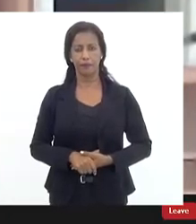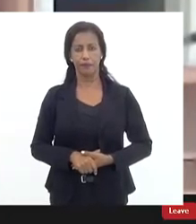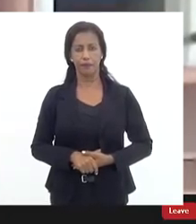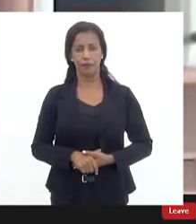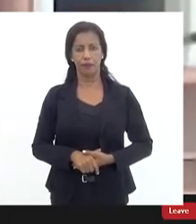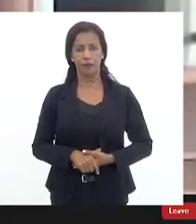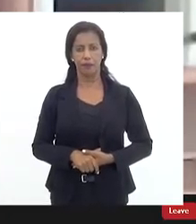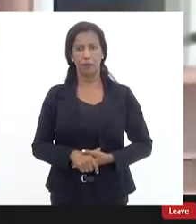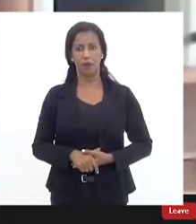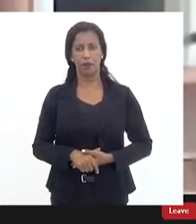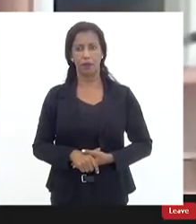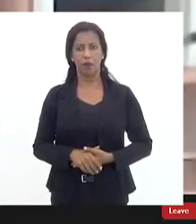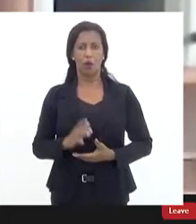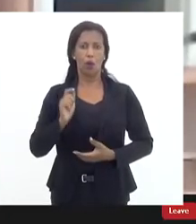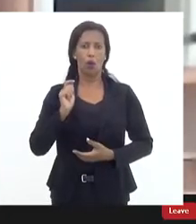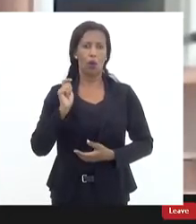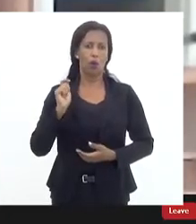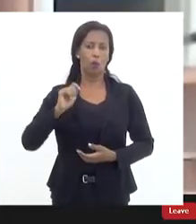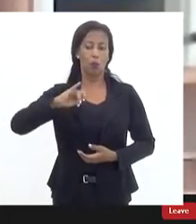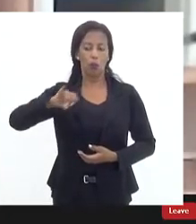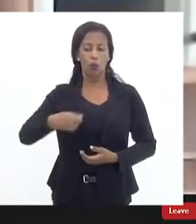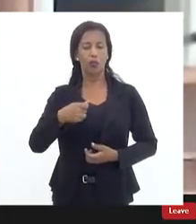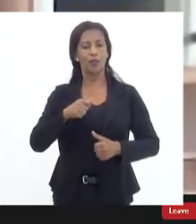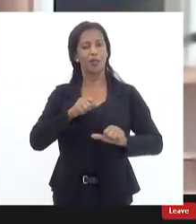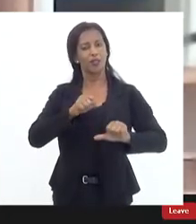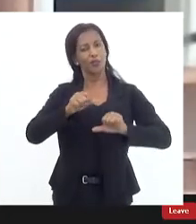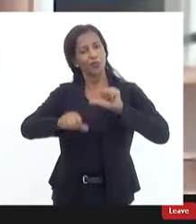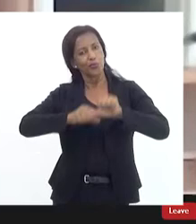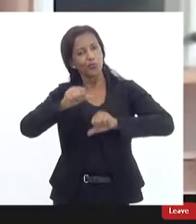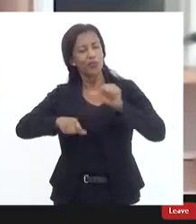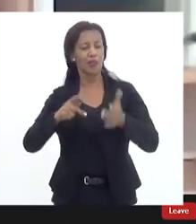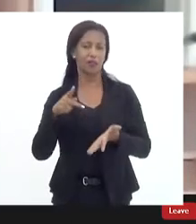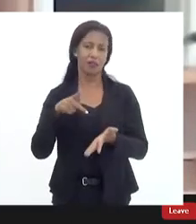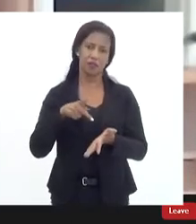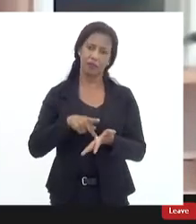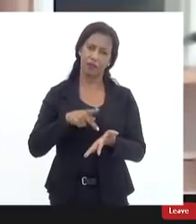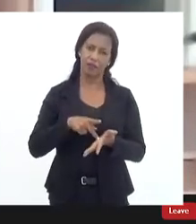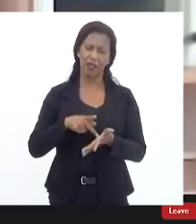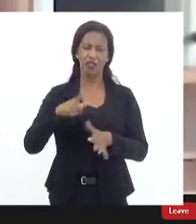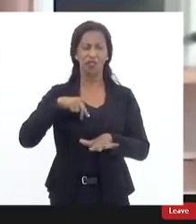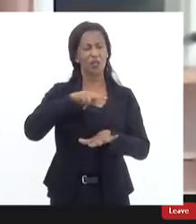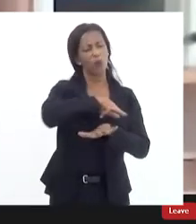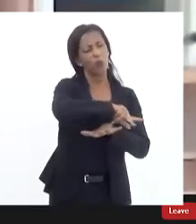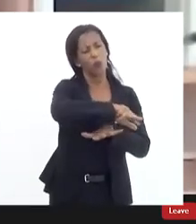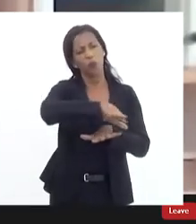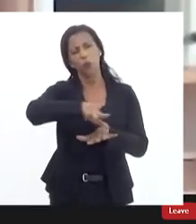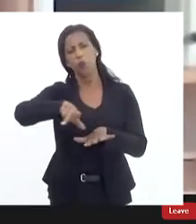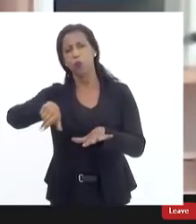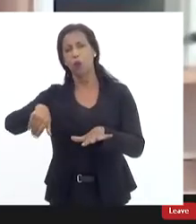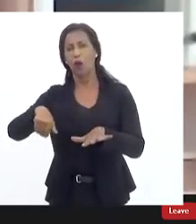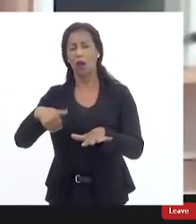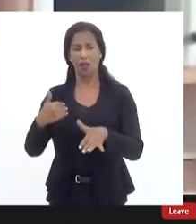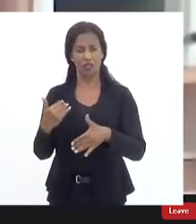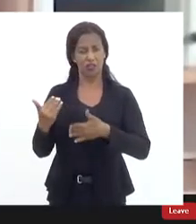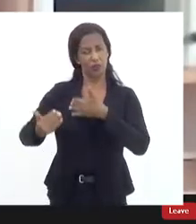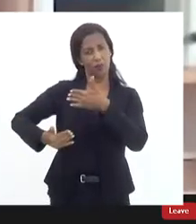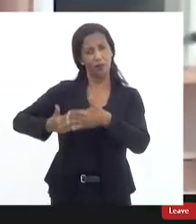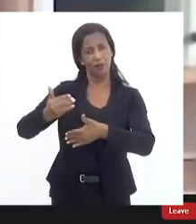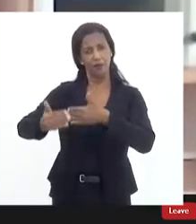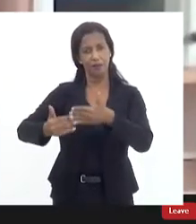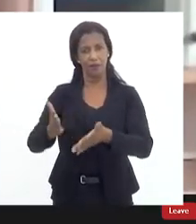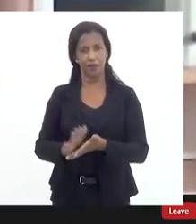uma possibilidade de mudar essa realidade e que envolve uma série de questões a gente tem um avanço né